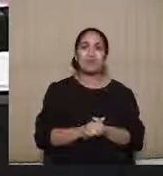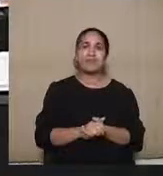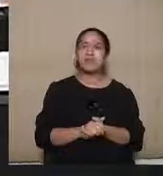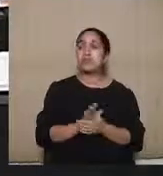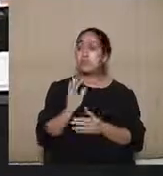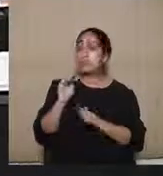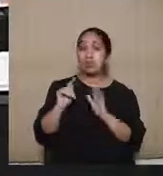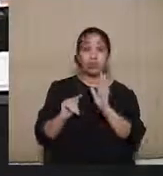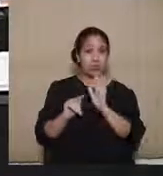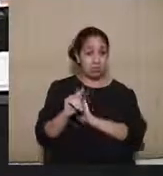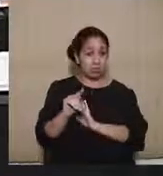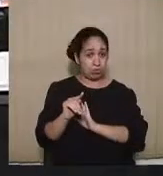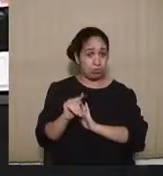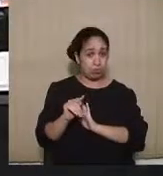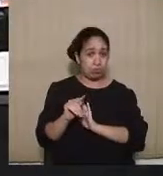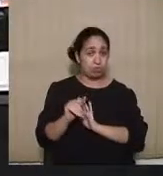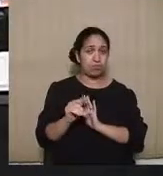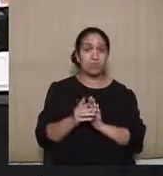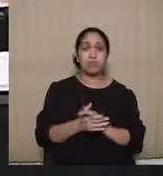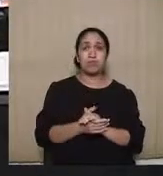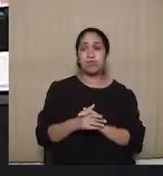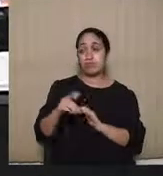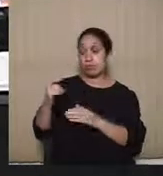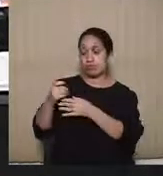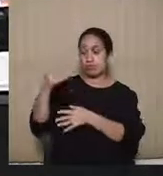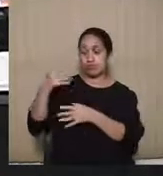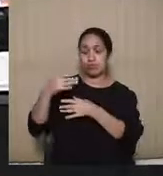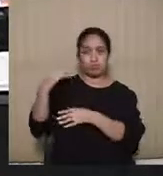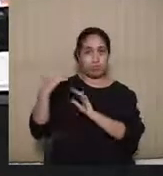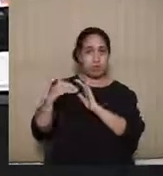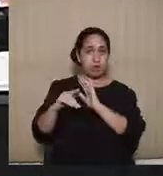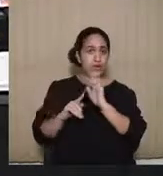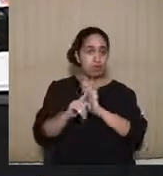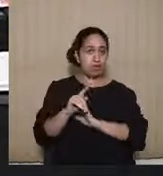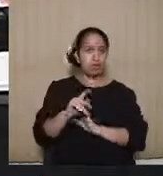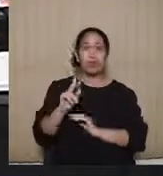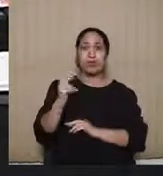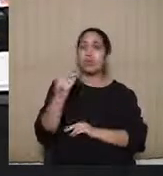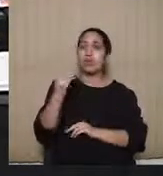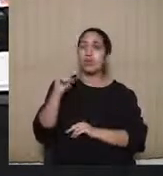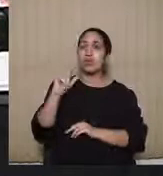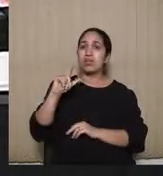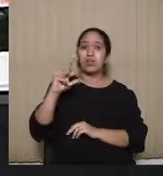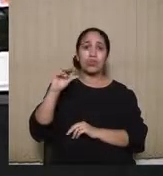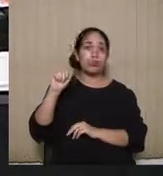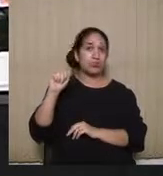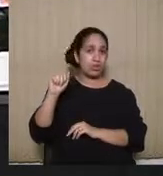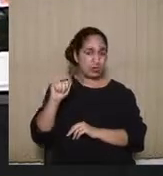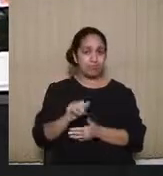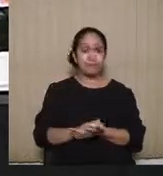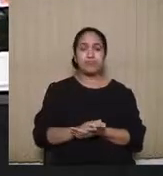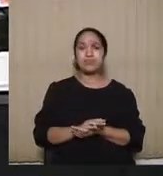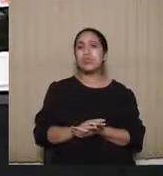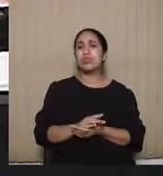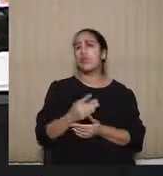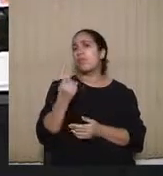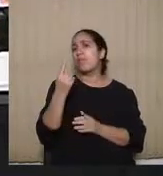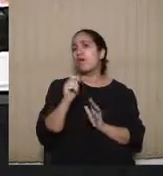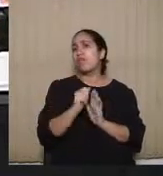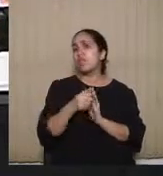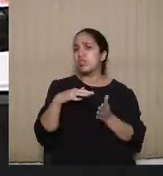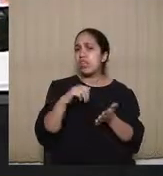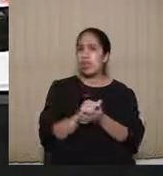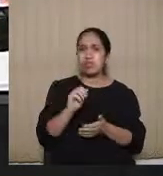uma pergunta aqui que foi feita via chat, da Ilda Juliana, ela pergunta o seguinte, uma vez registrada a